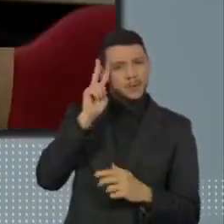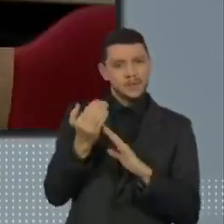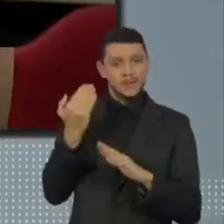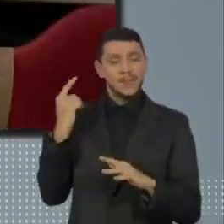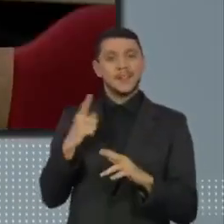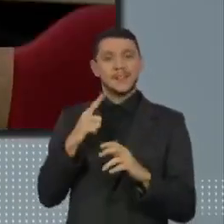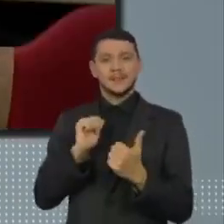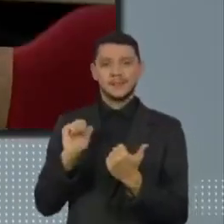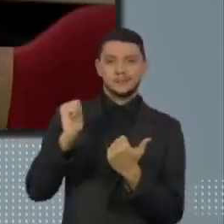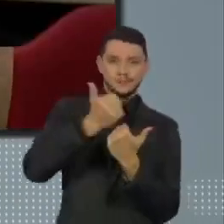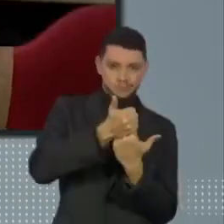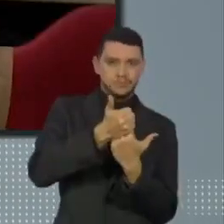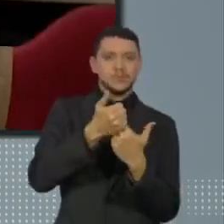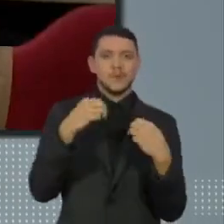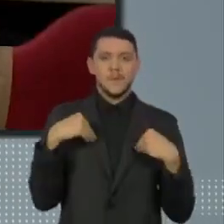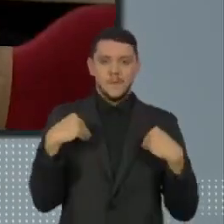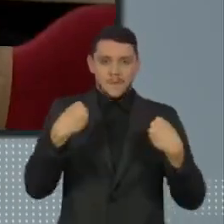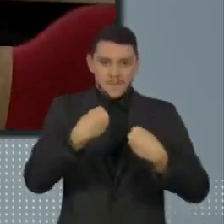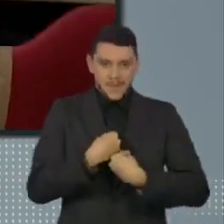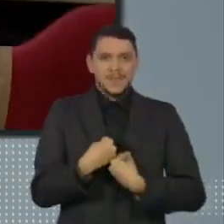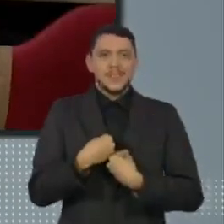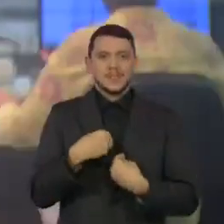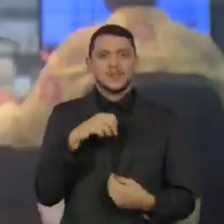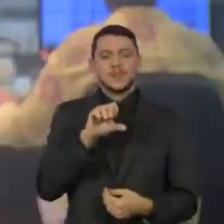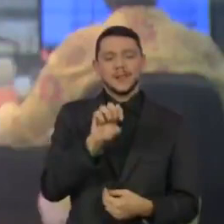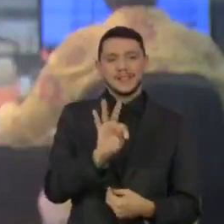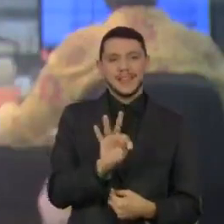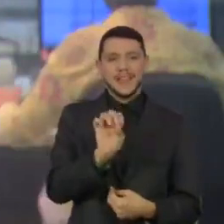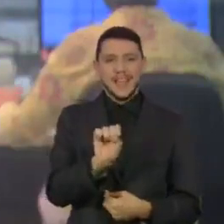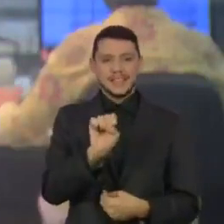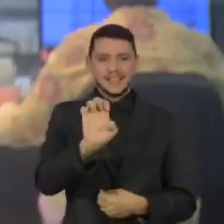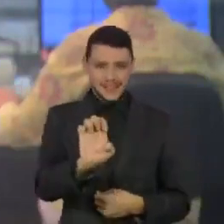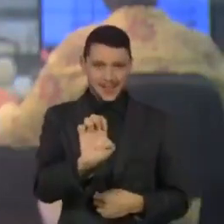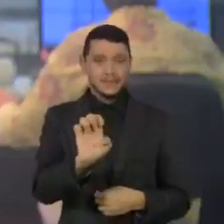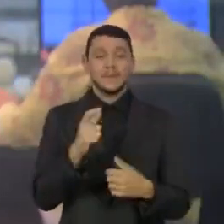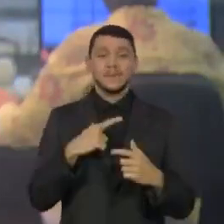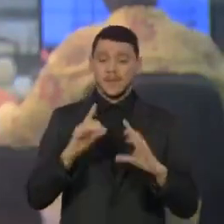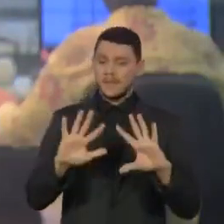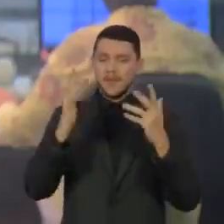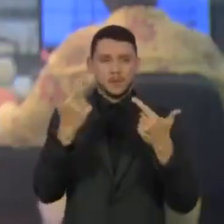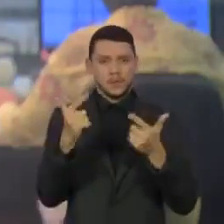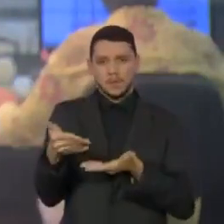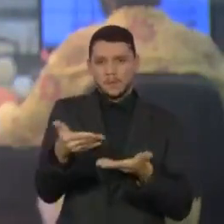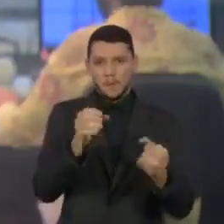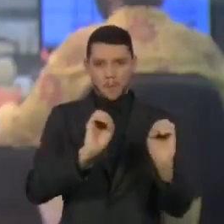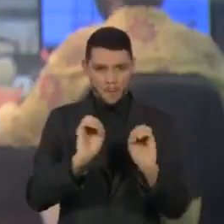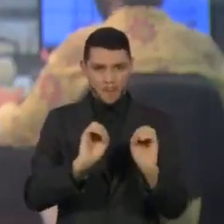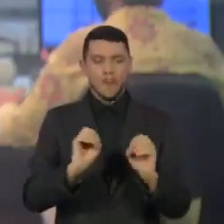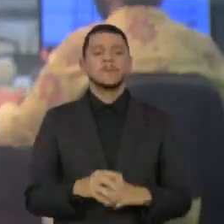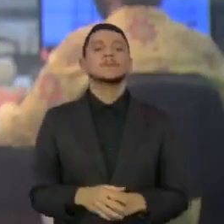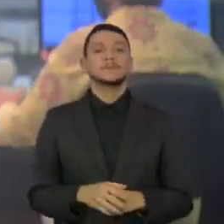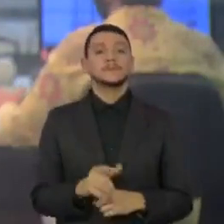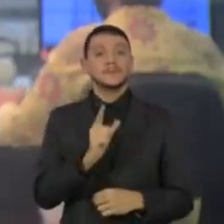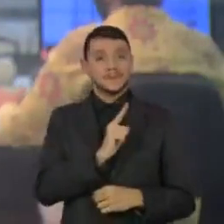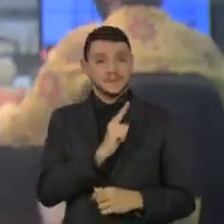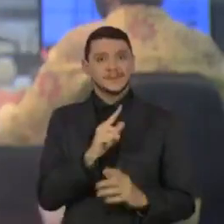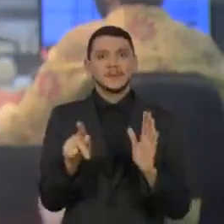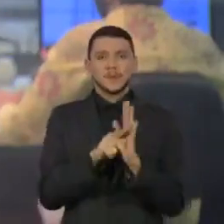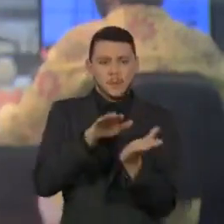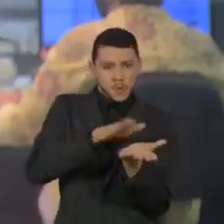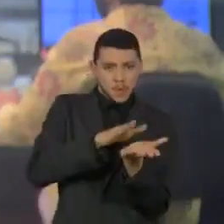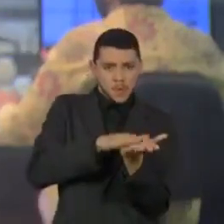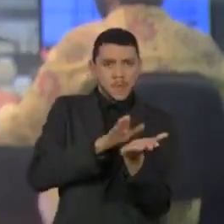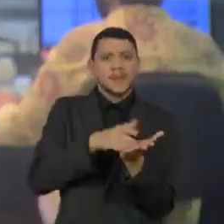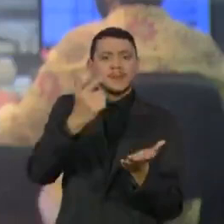Eleitoral, em uma cerimônia sem convidados. Sobre a cobrança por mais doses das vacinas, o Ministério da